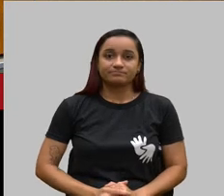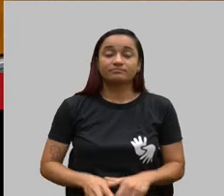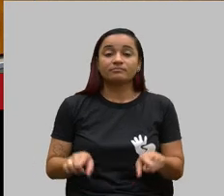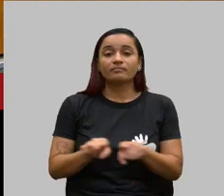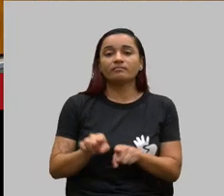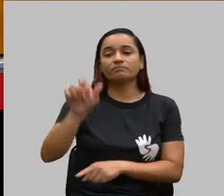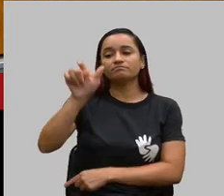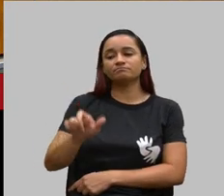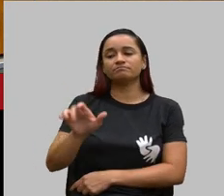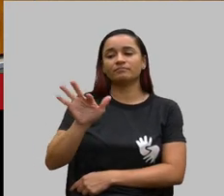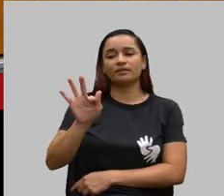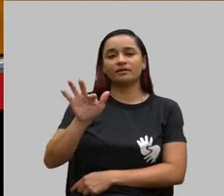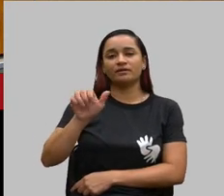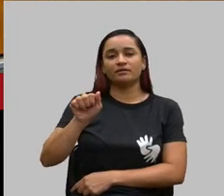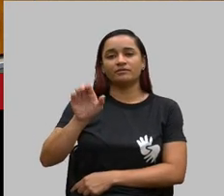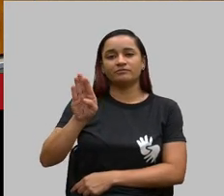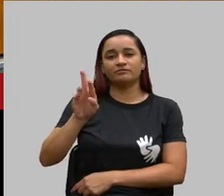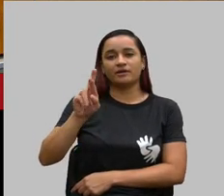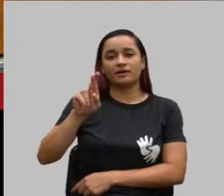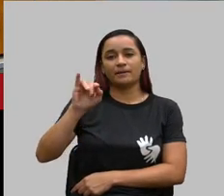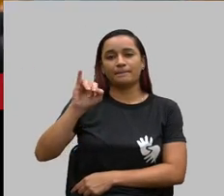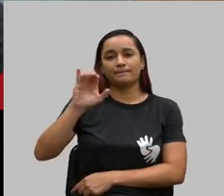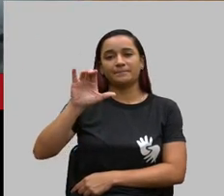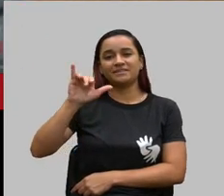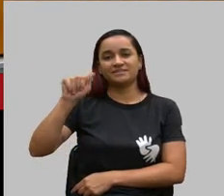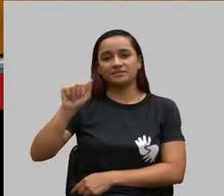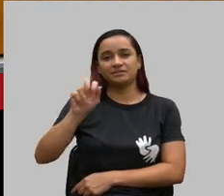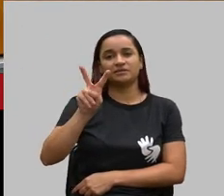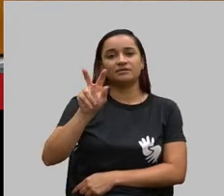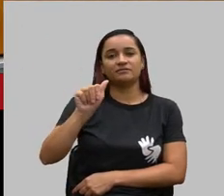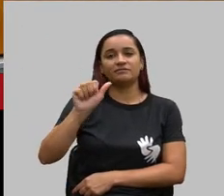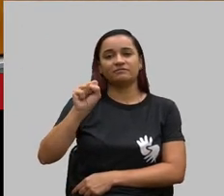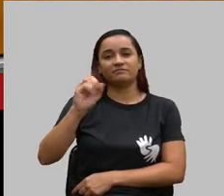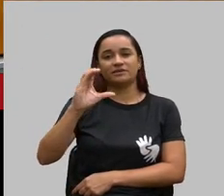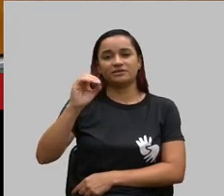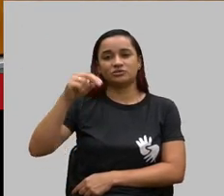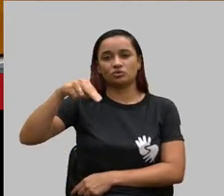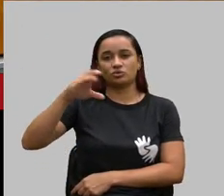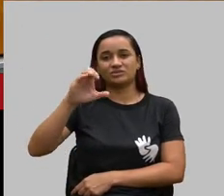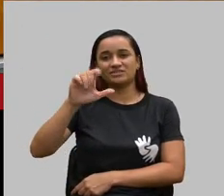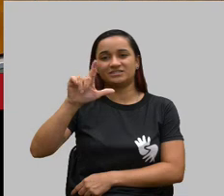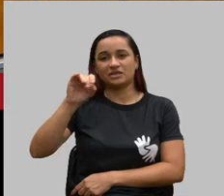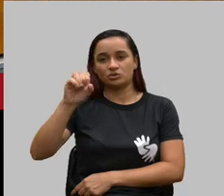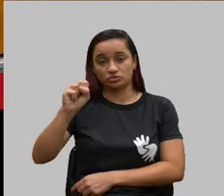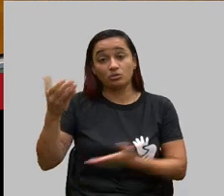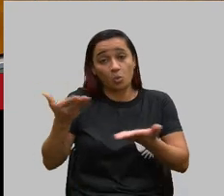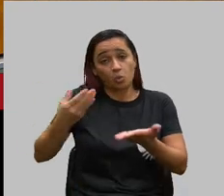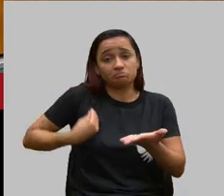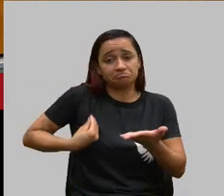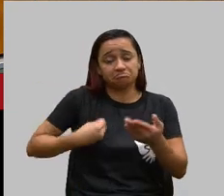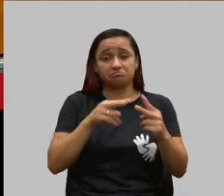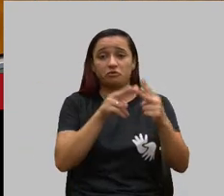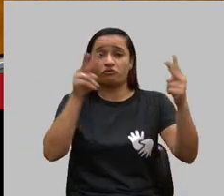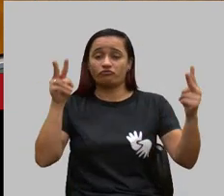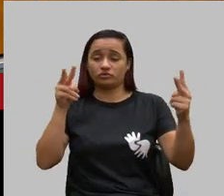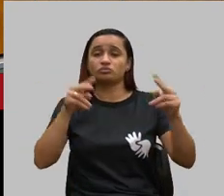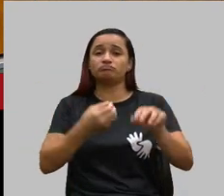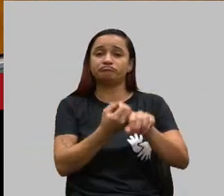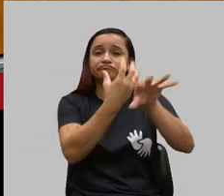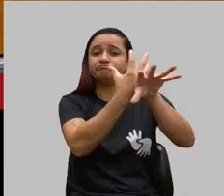Fabrícia Goltara Vasconcelos, está por vídeo, está por vídeo, gerente